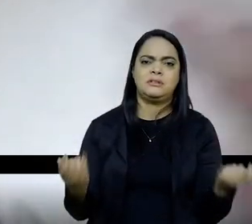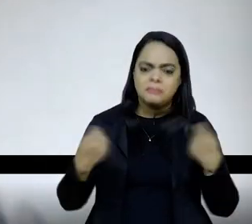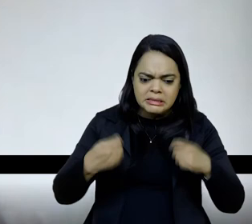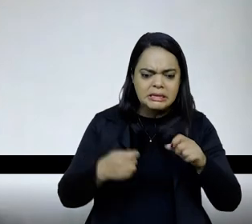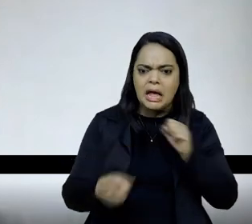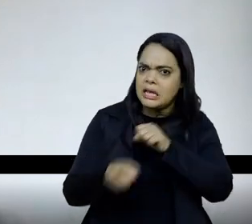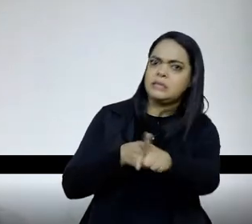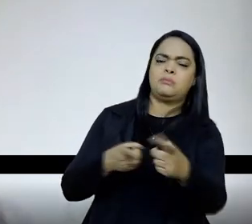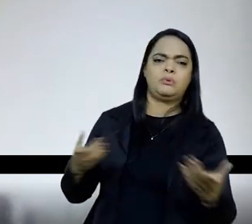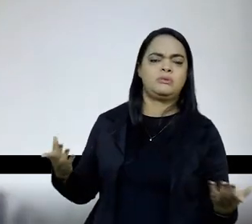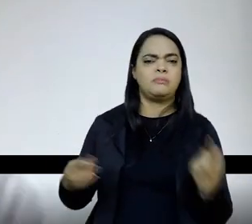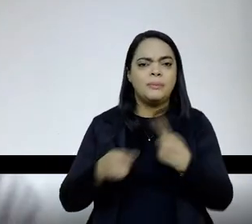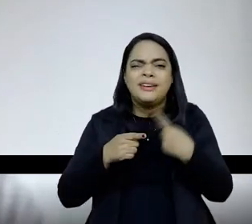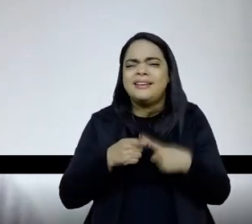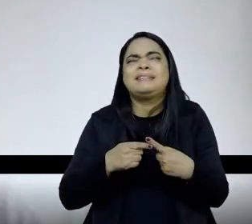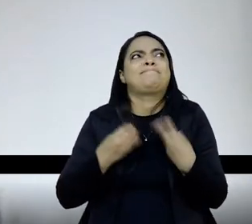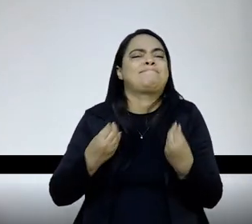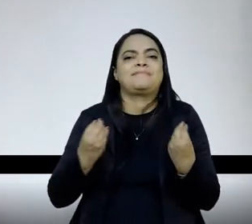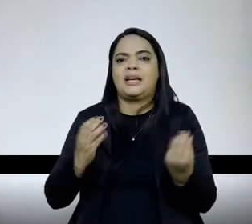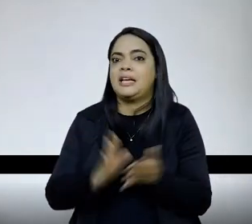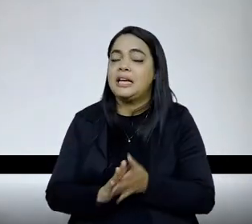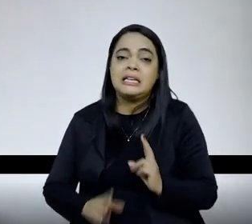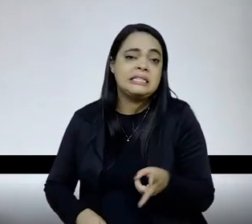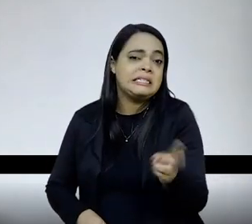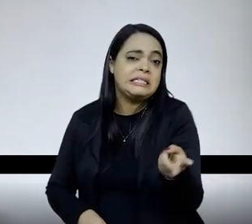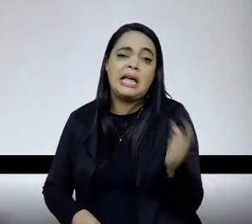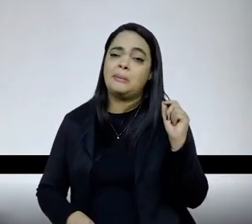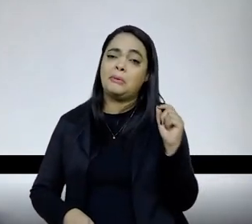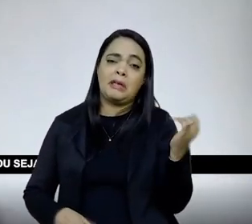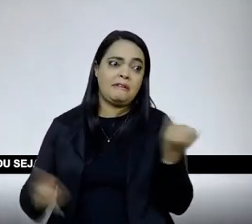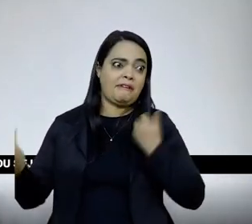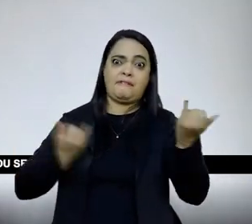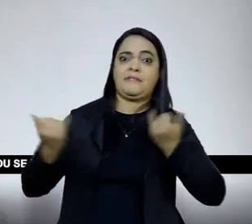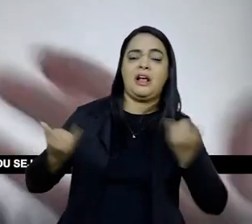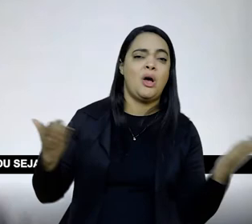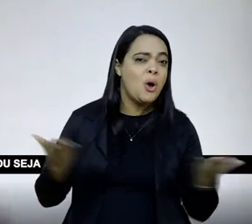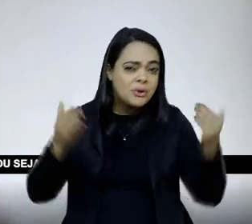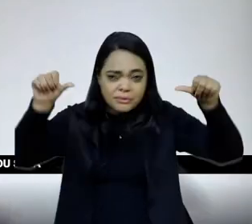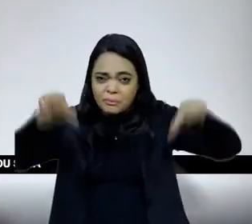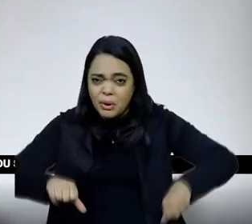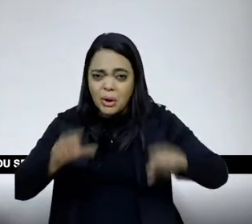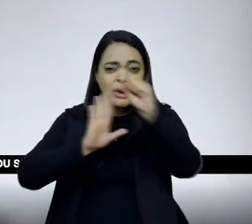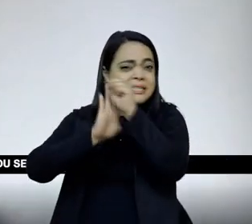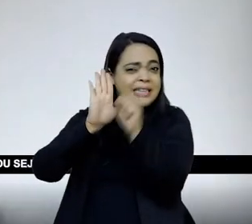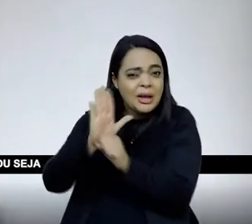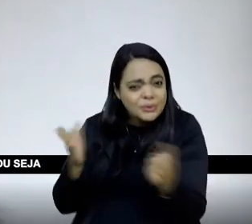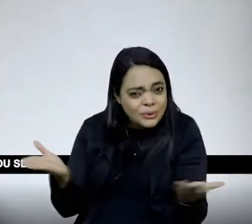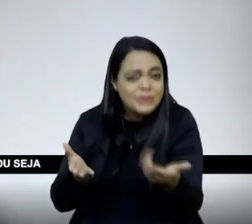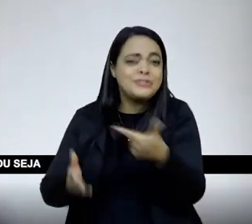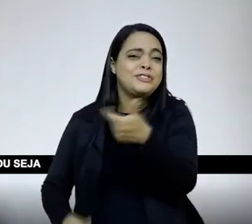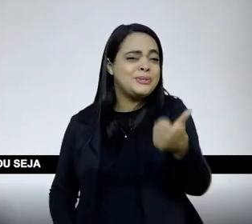expulsar, tirar, porque é aquilo que sempre se ouviu e piorado, hoje, século XXI. Então,